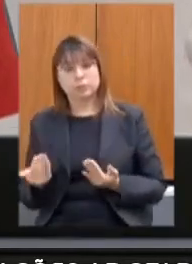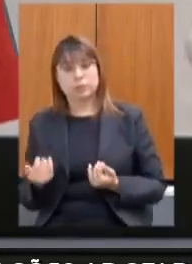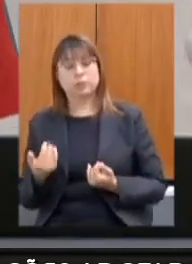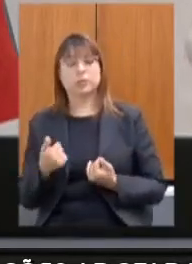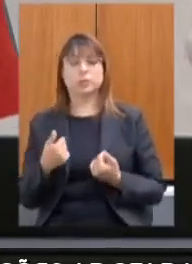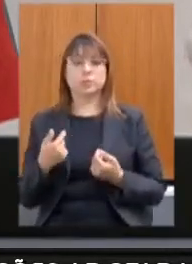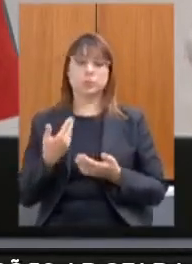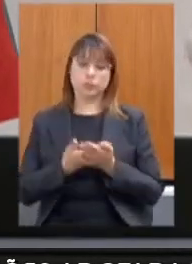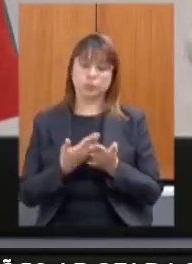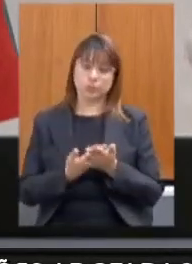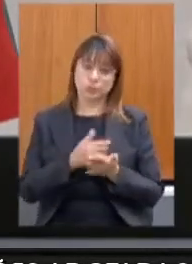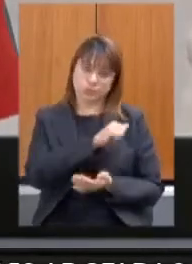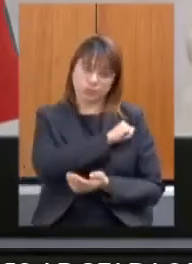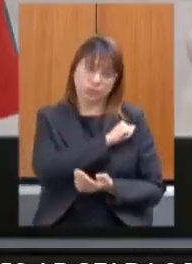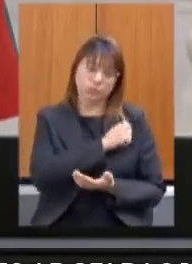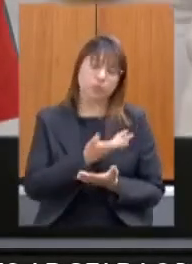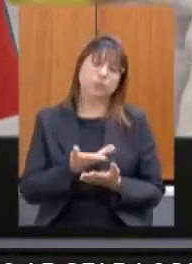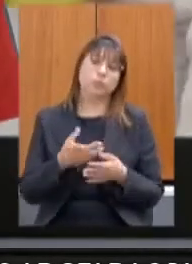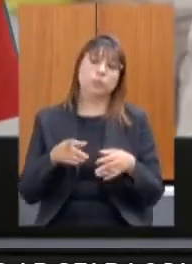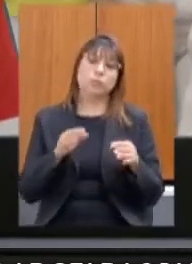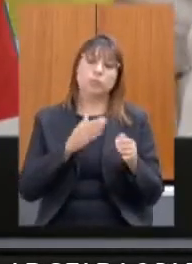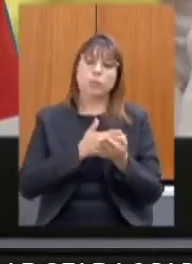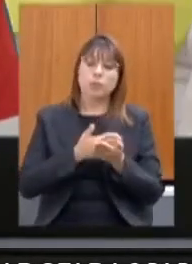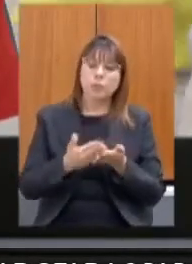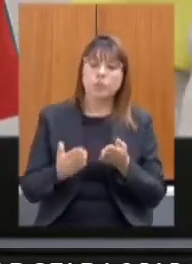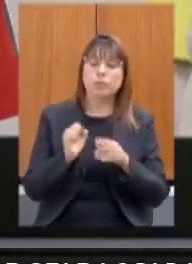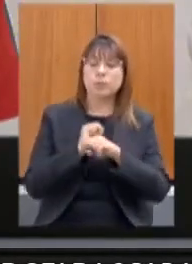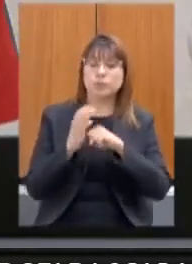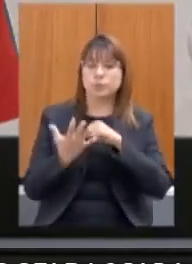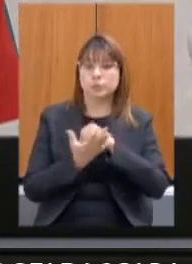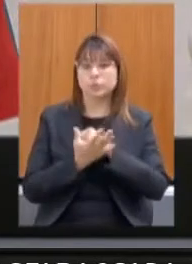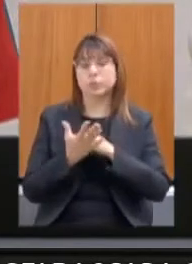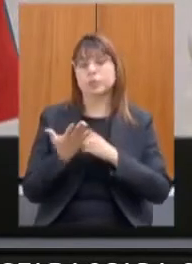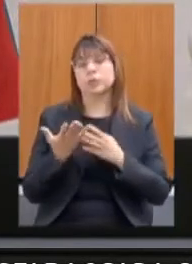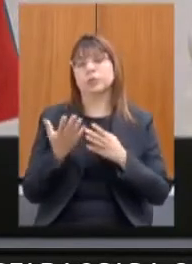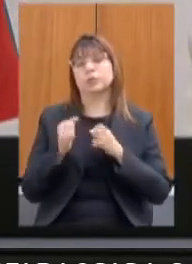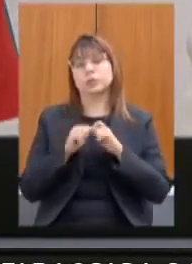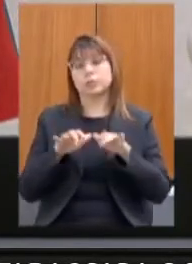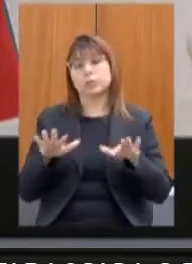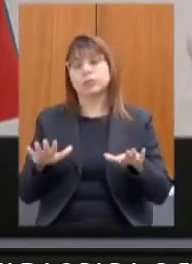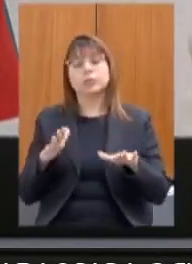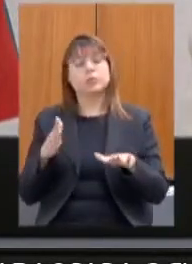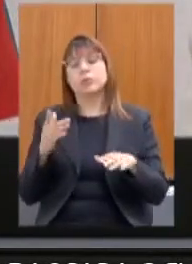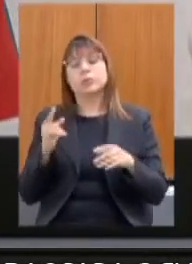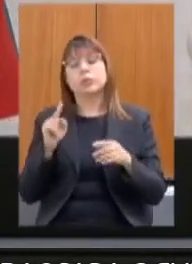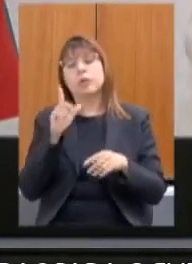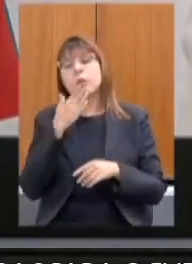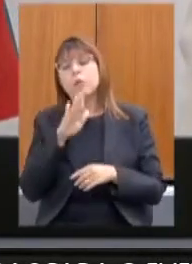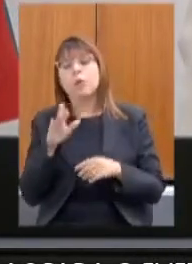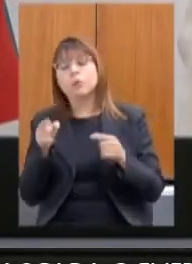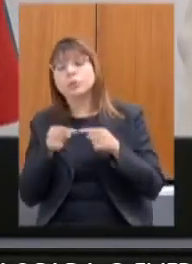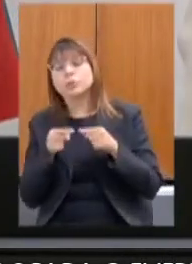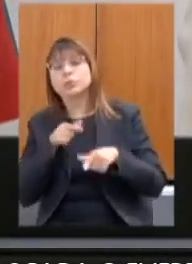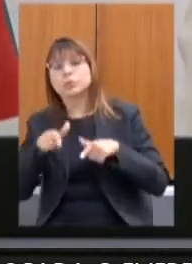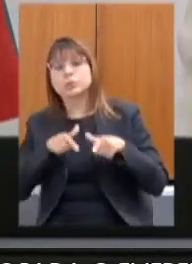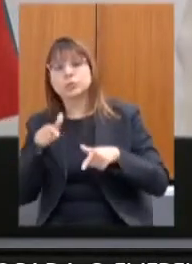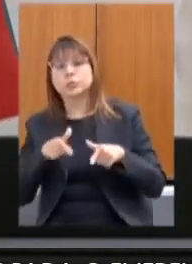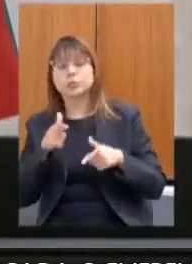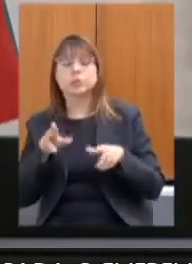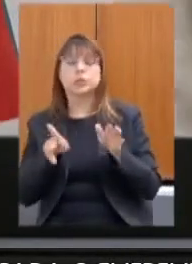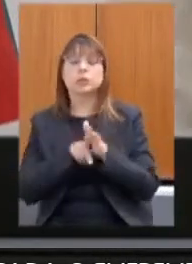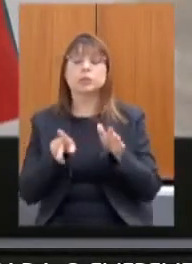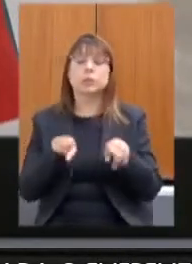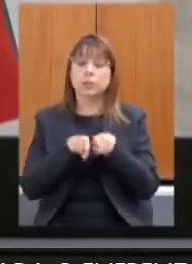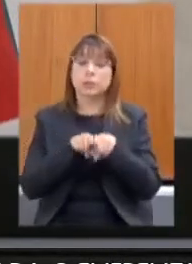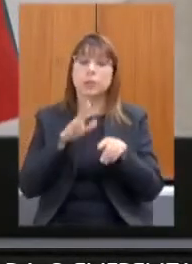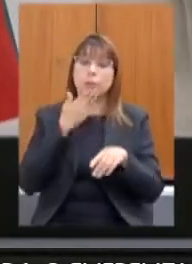desde o início da pandemia do coronavírus incluindo o seguinte quais foram as ações inseridas em quais programas